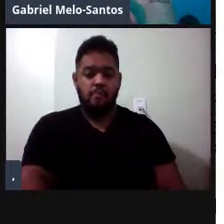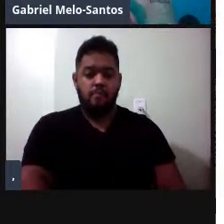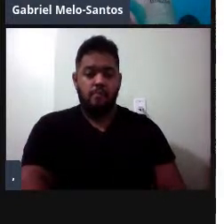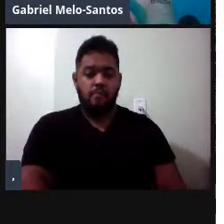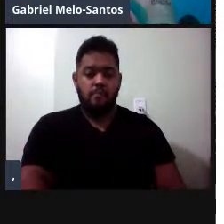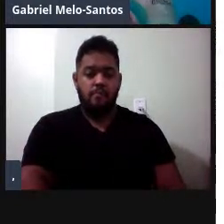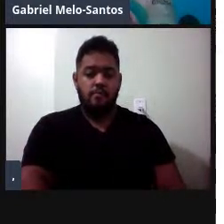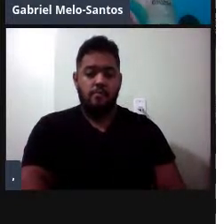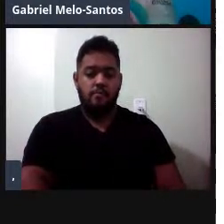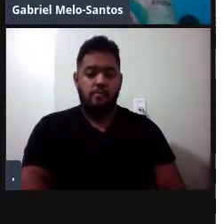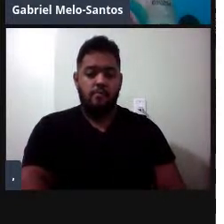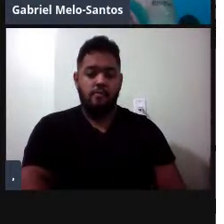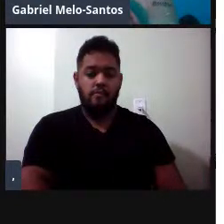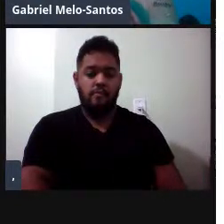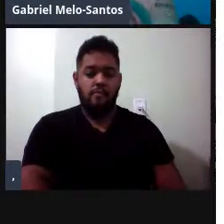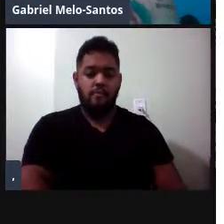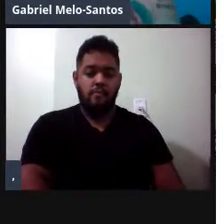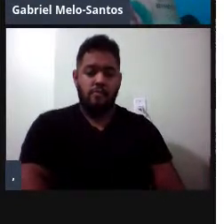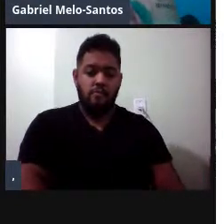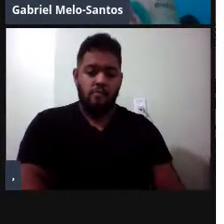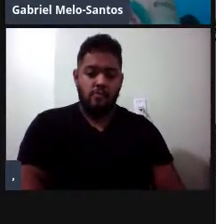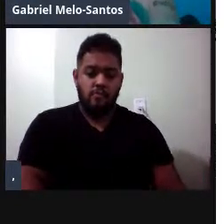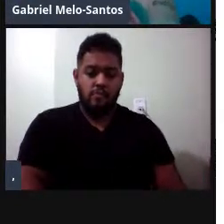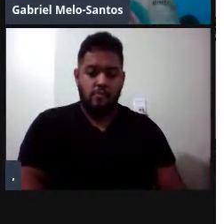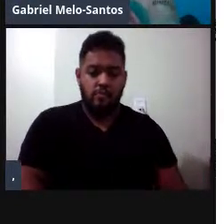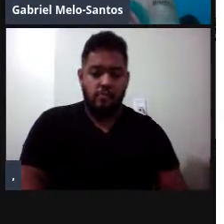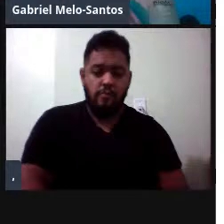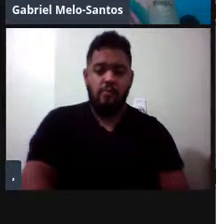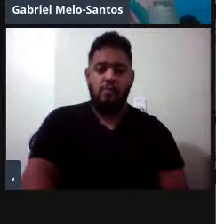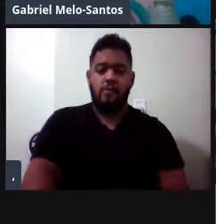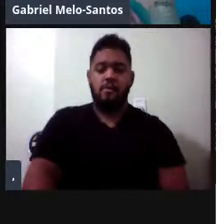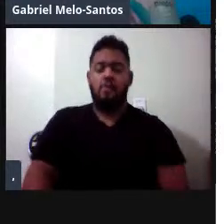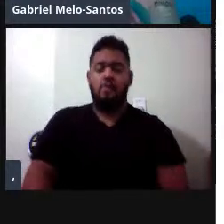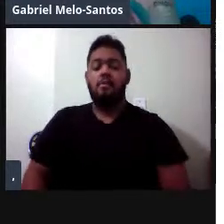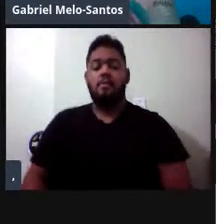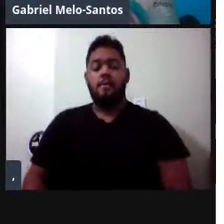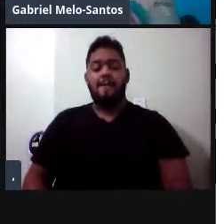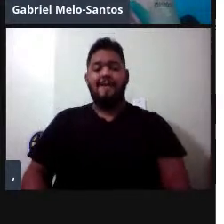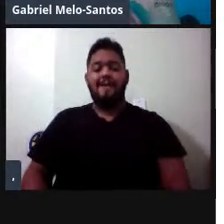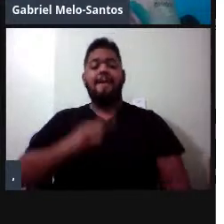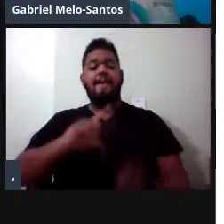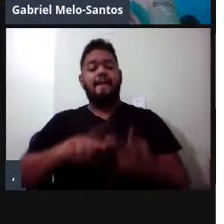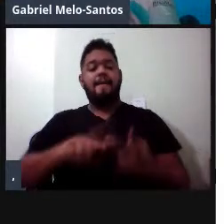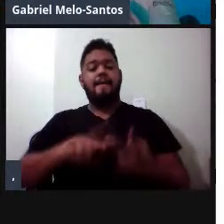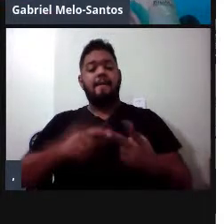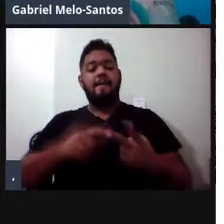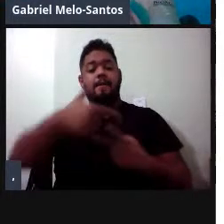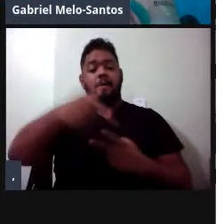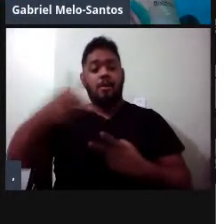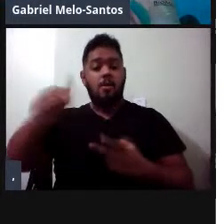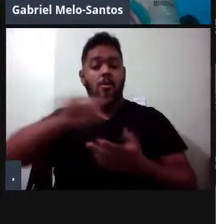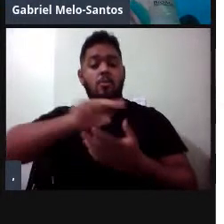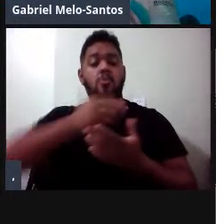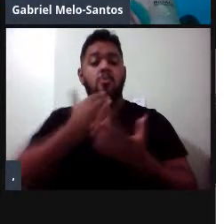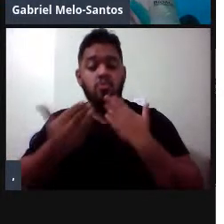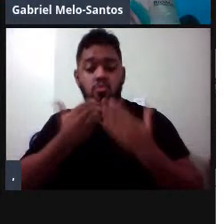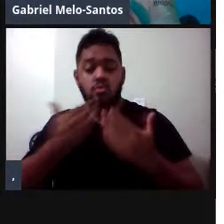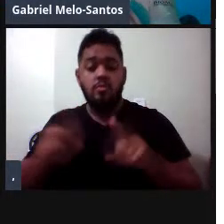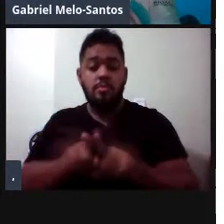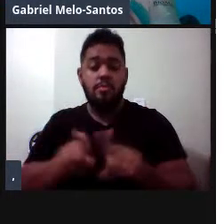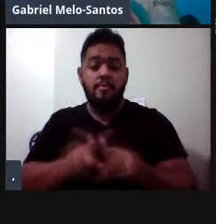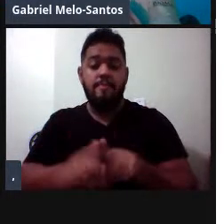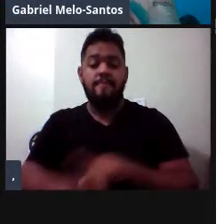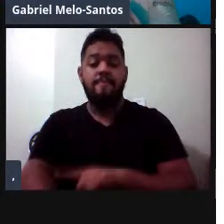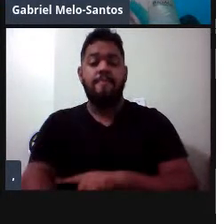e a gente gravou, classificou, então, os sons em mais de 232 tipos sonoros. Aqui